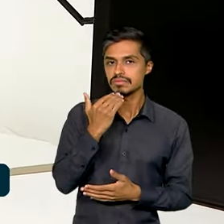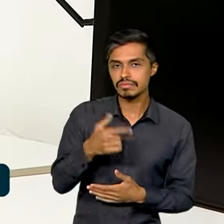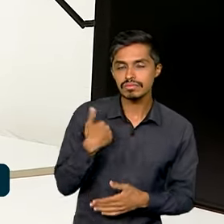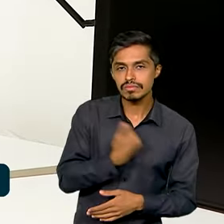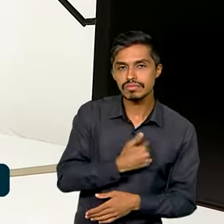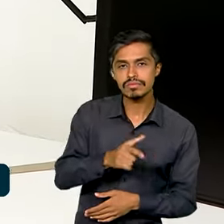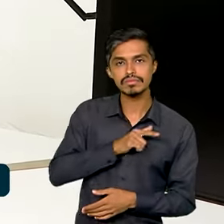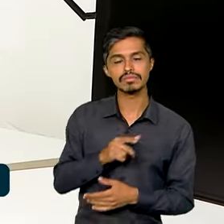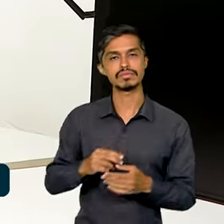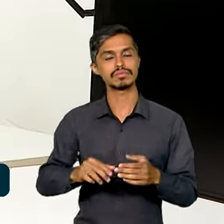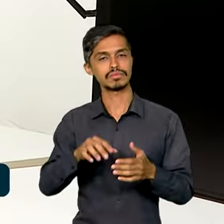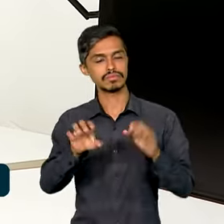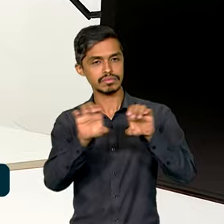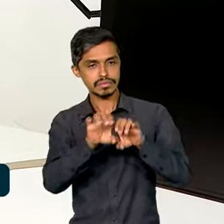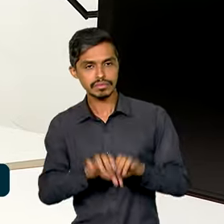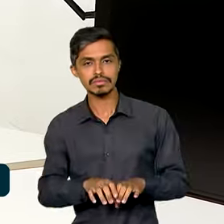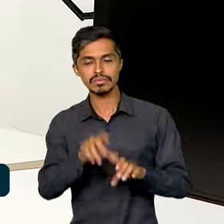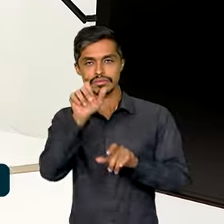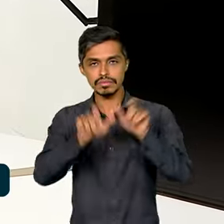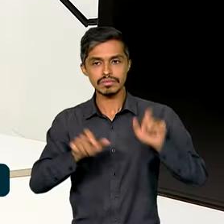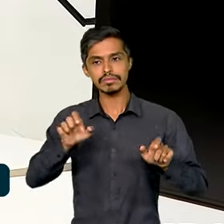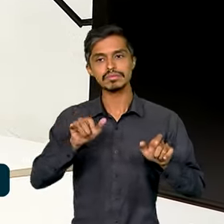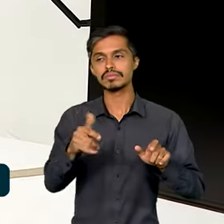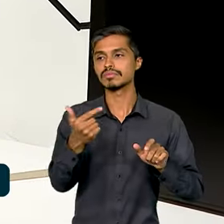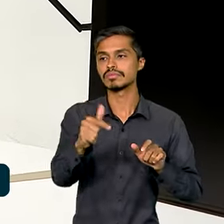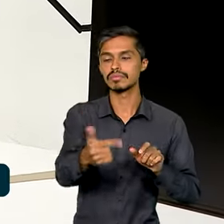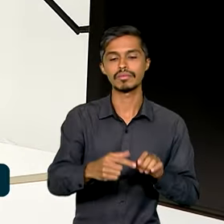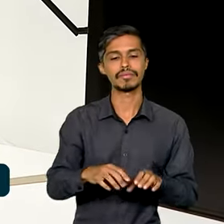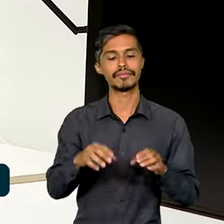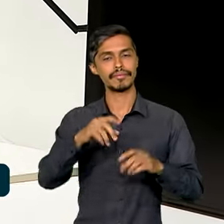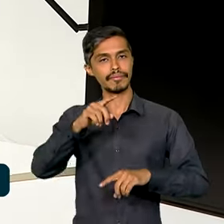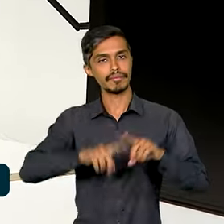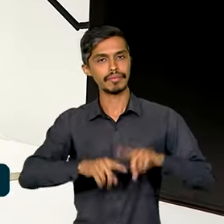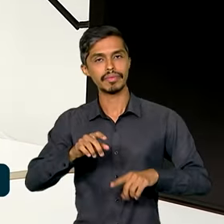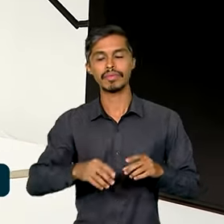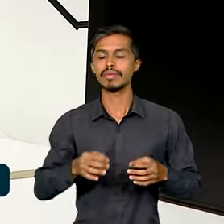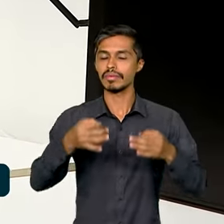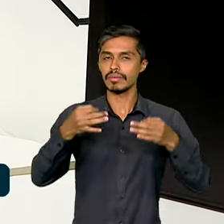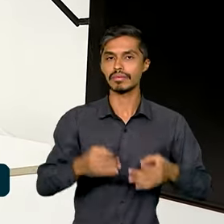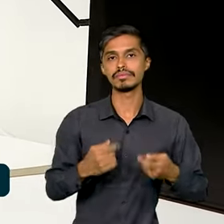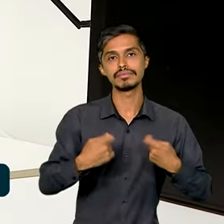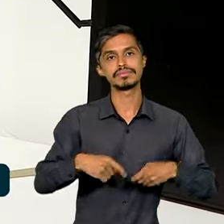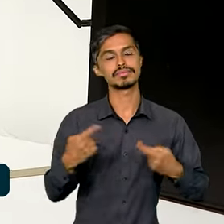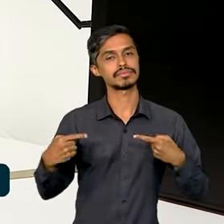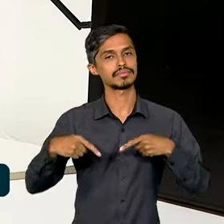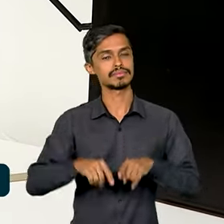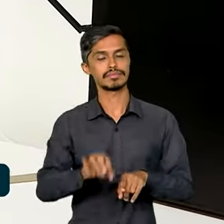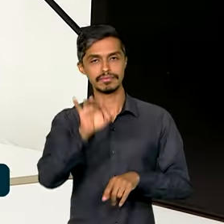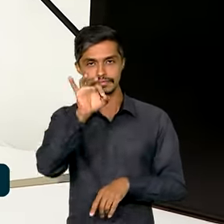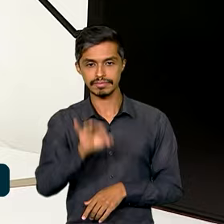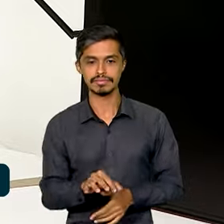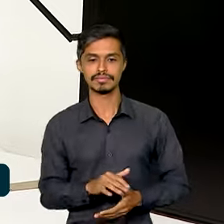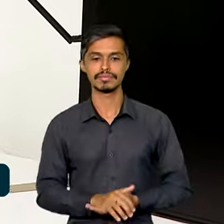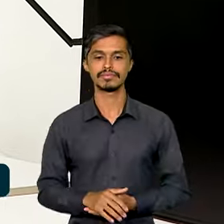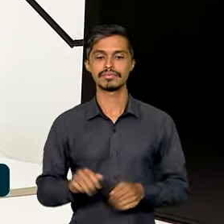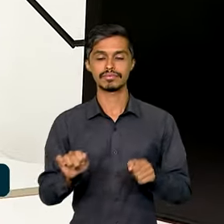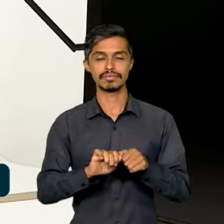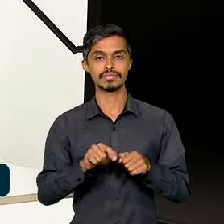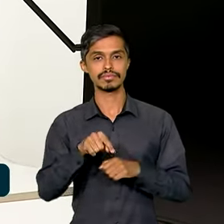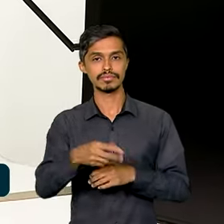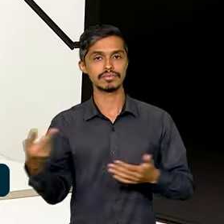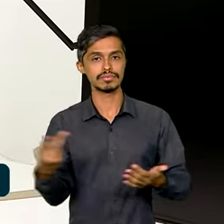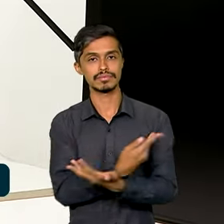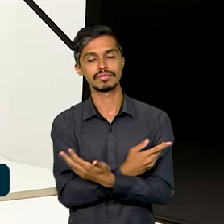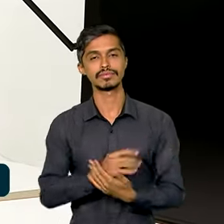essas estruturas, as pessoas, se a gente não tiver os equipamentos. Então a gente precisa dessas parcerias para fazer isso